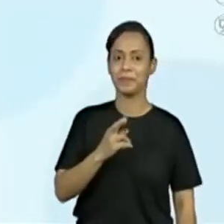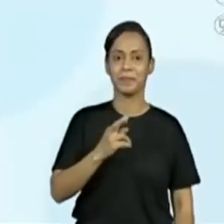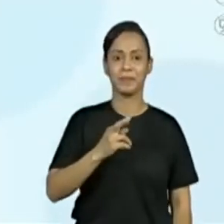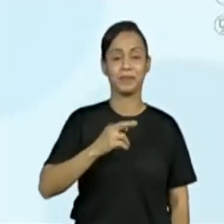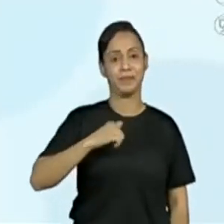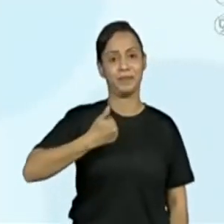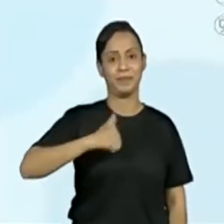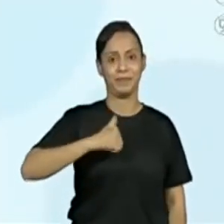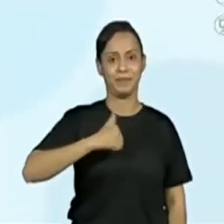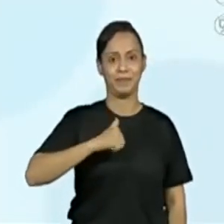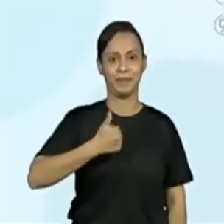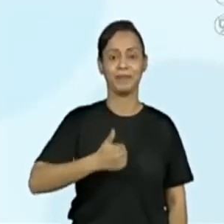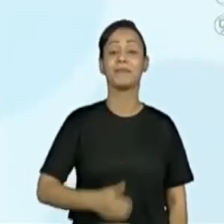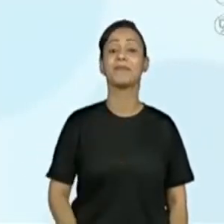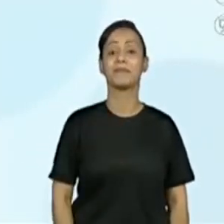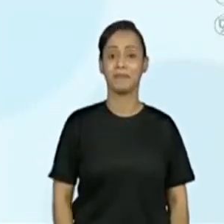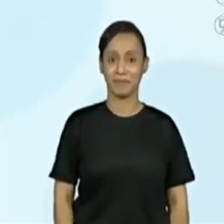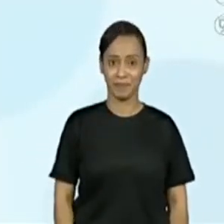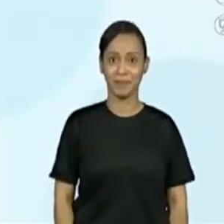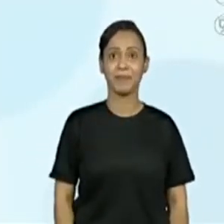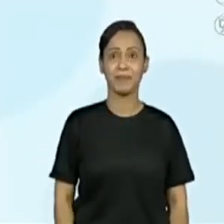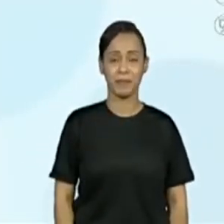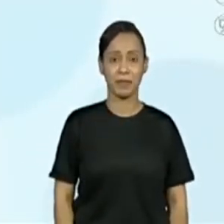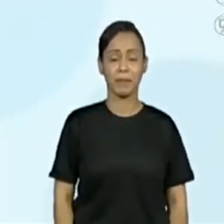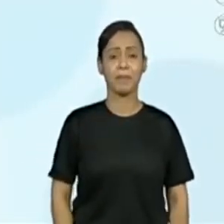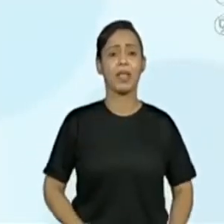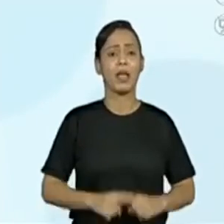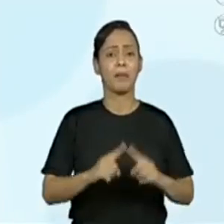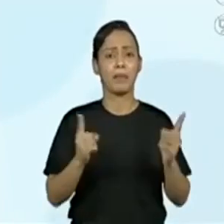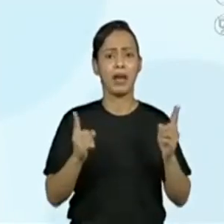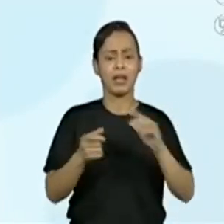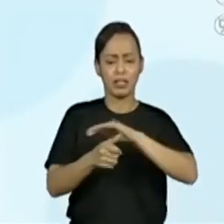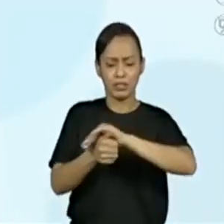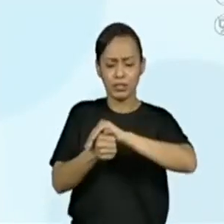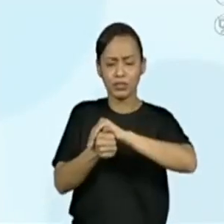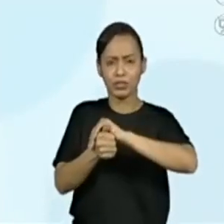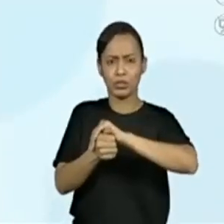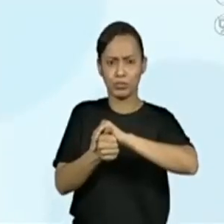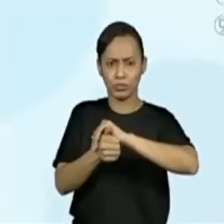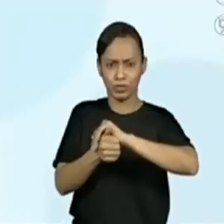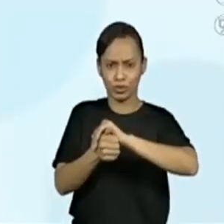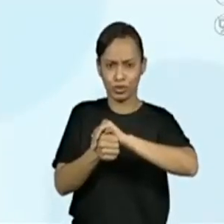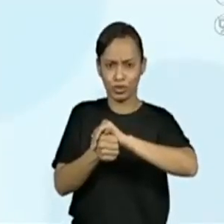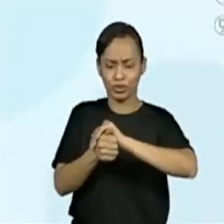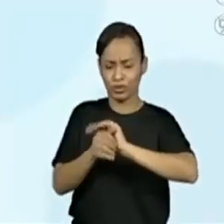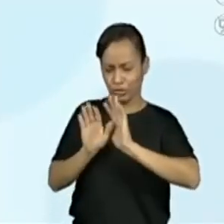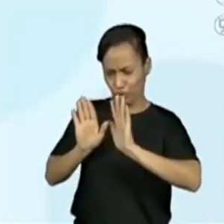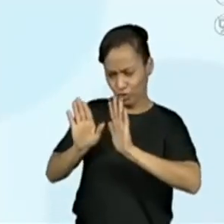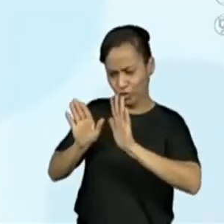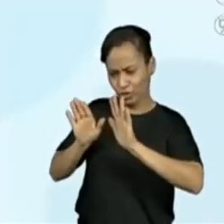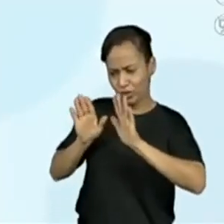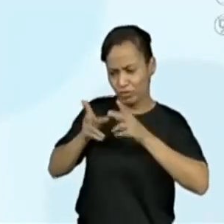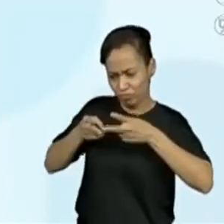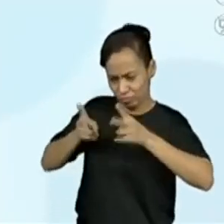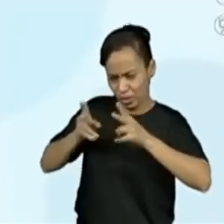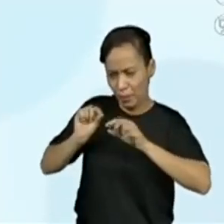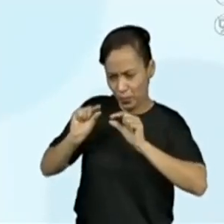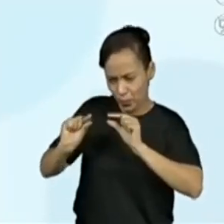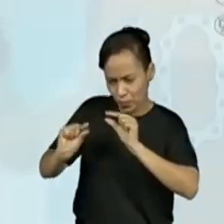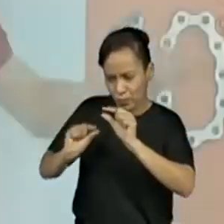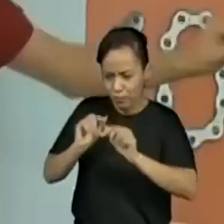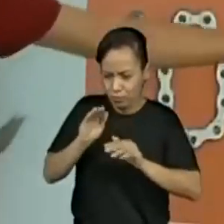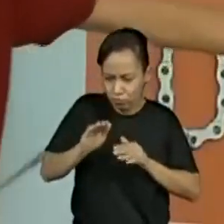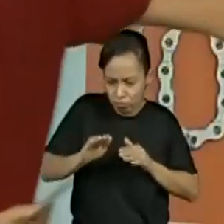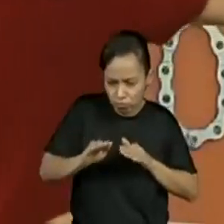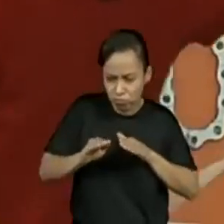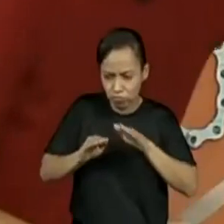Uma dezena e mais 1 unidade. É, mas a gente vai deixar o jabuti caminhando bem devagar, passo a passo, de 1 em 1, e a gente vai pensar